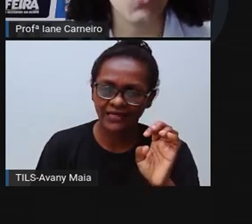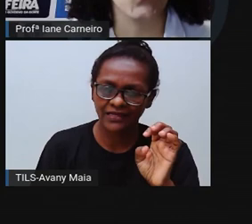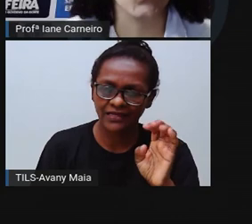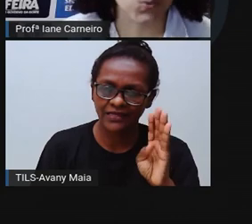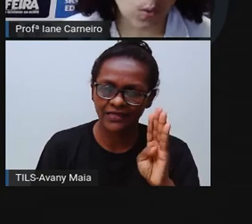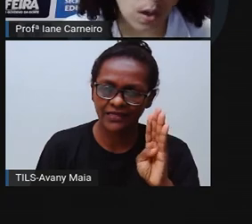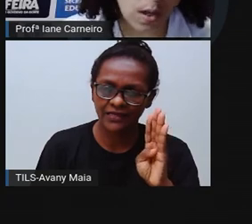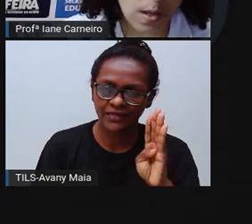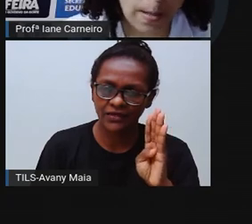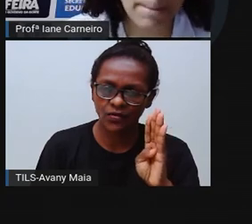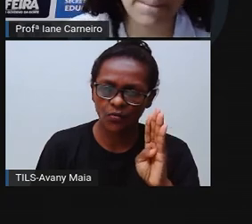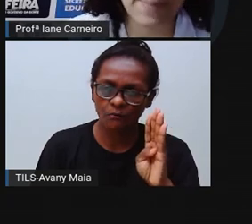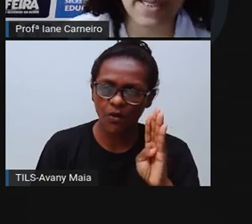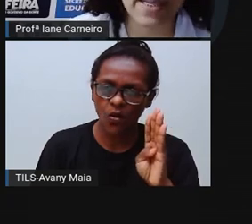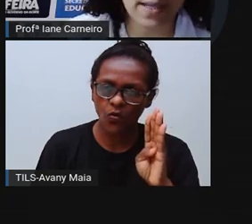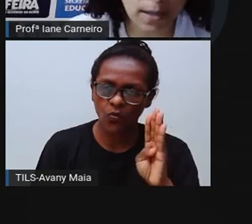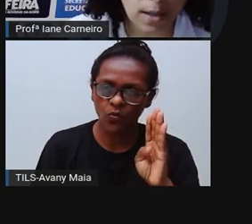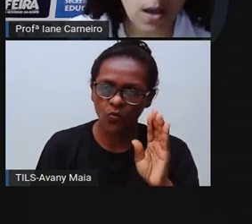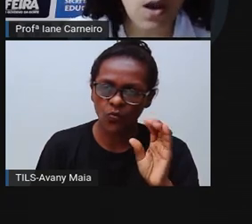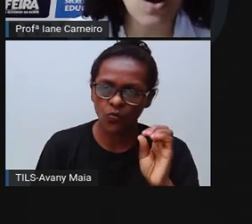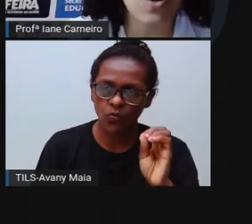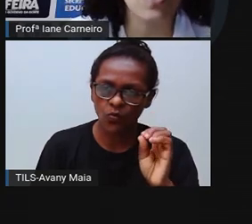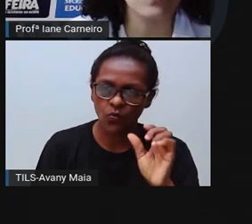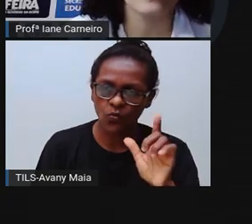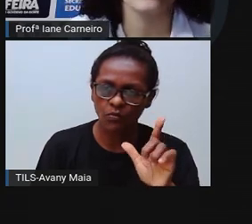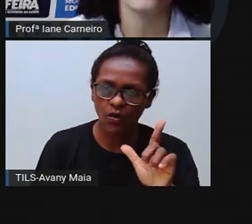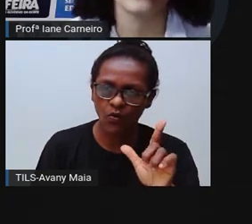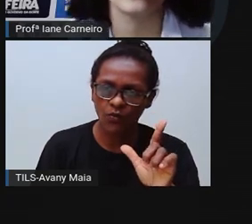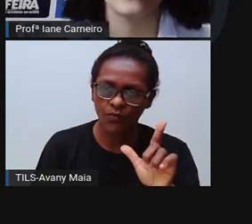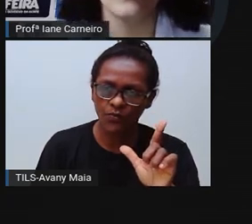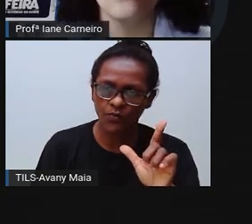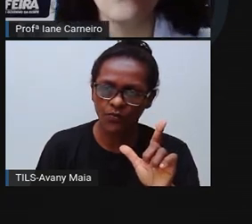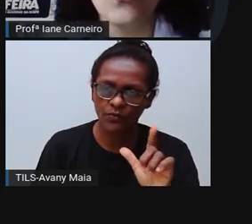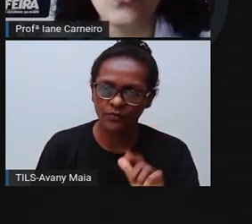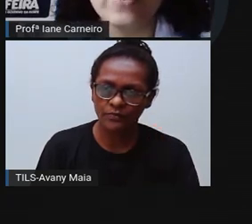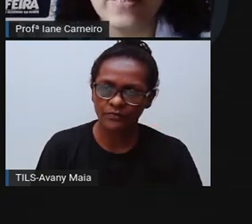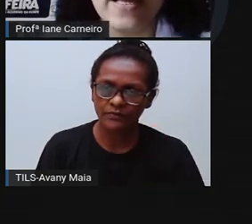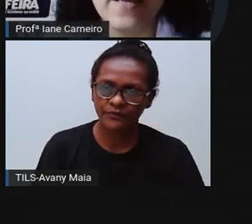Futebol. Ó. B. Ó. E o leite.